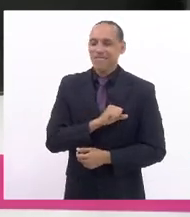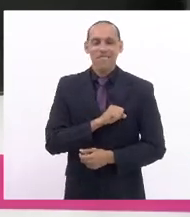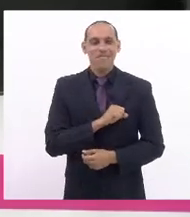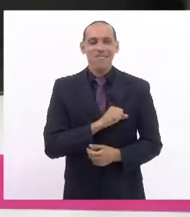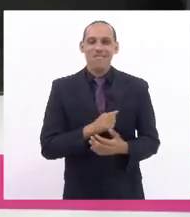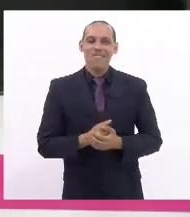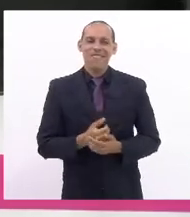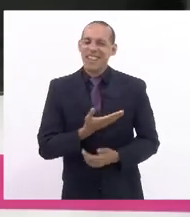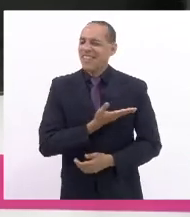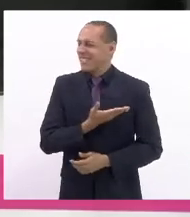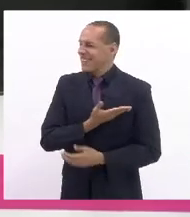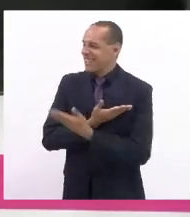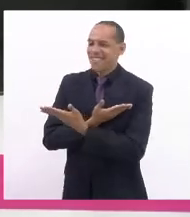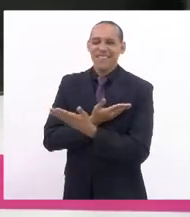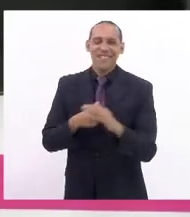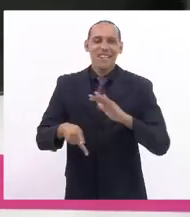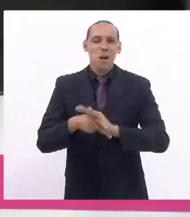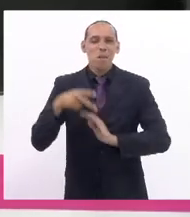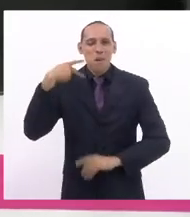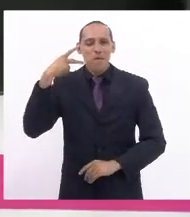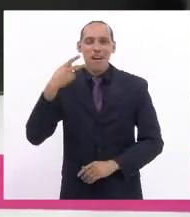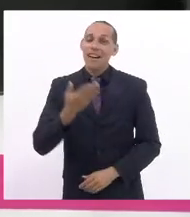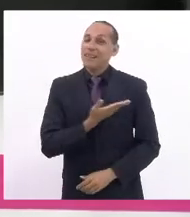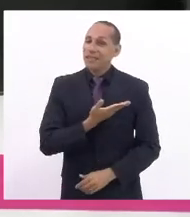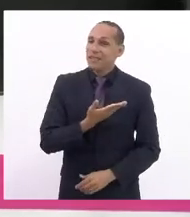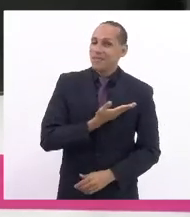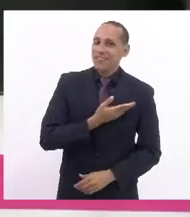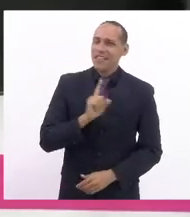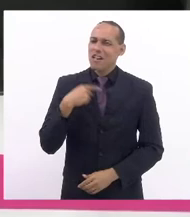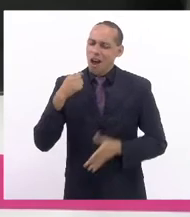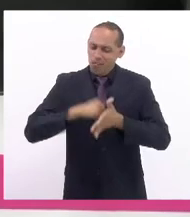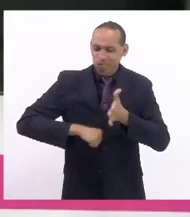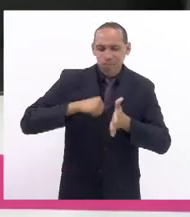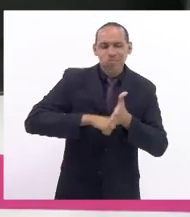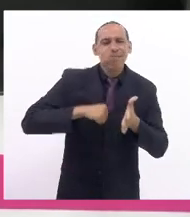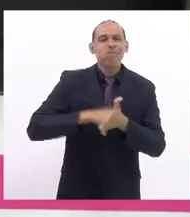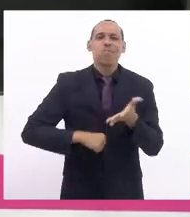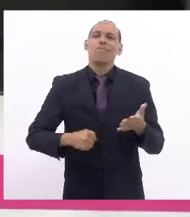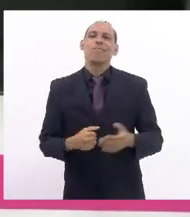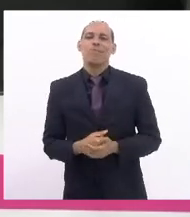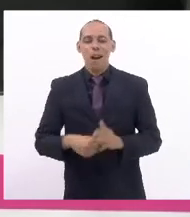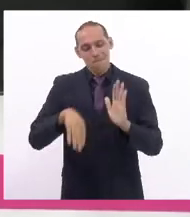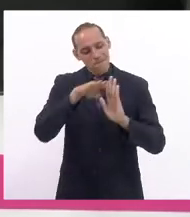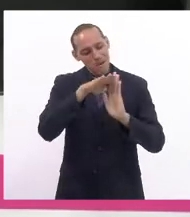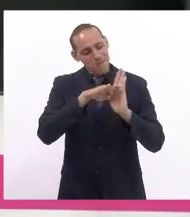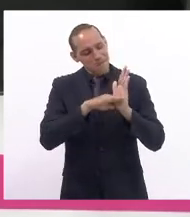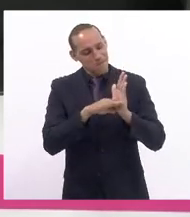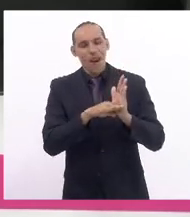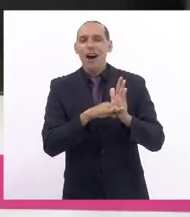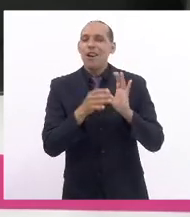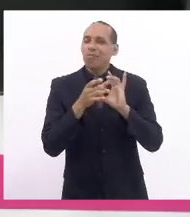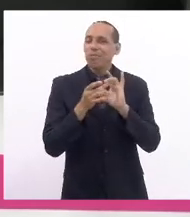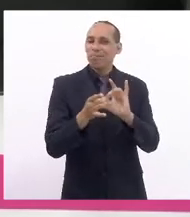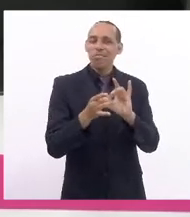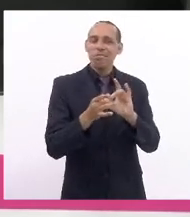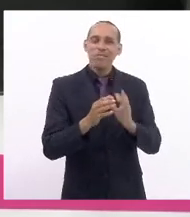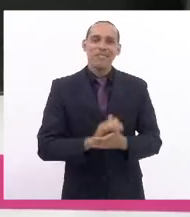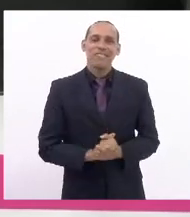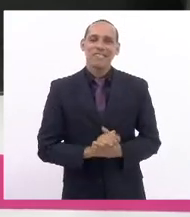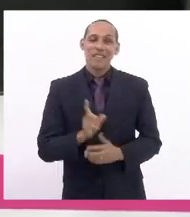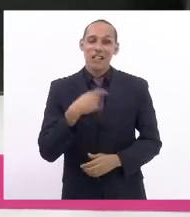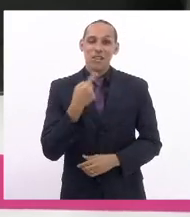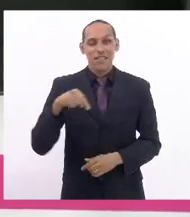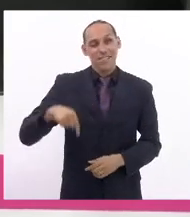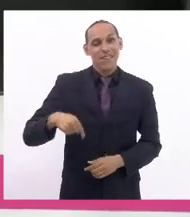companheira de parlamento e amigas. Nossas lutas, as nossas pautas se cruzam e a gente aqui